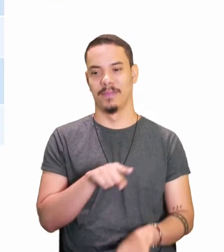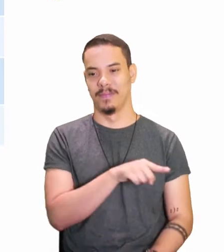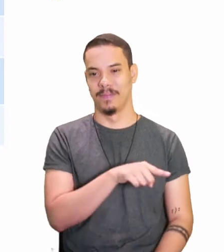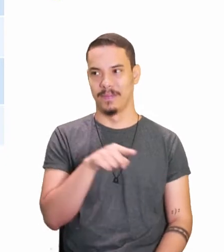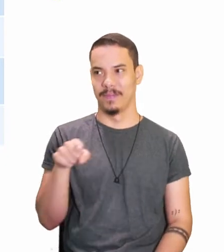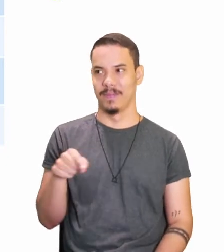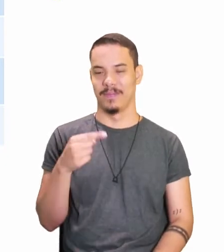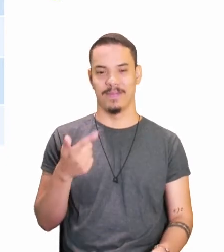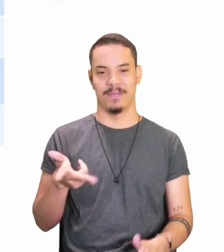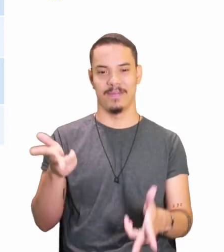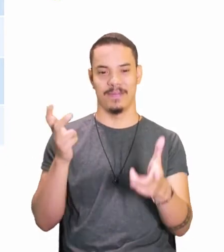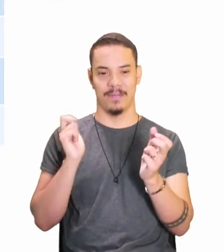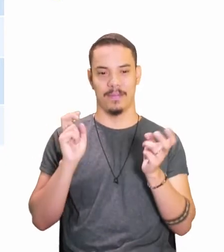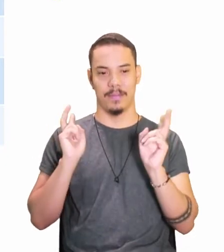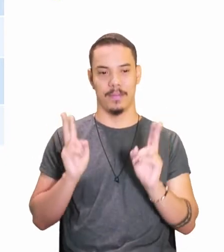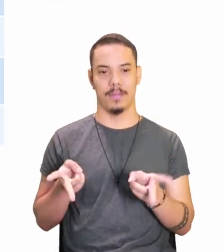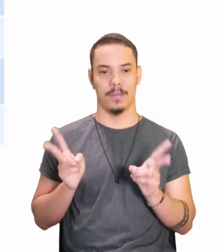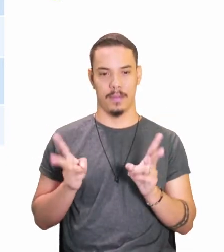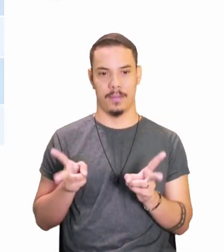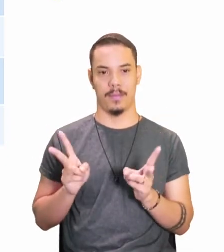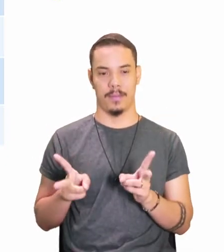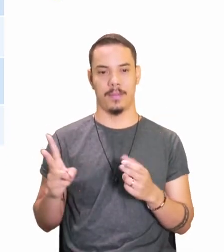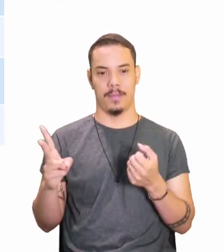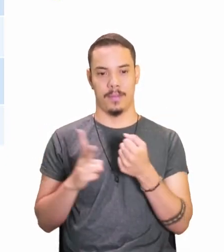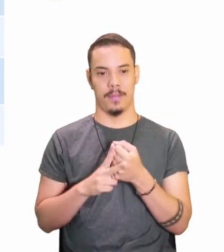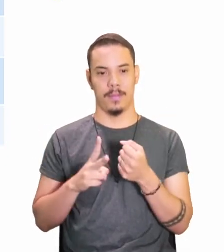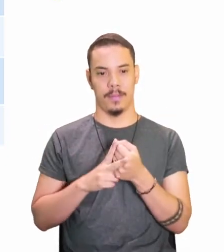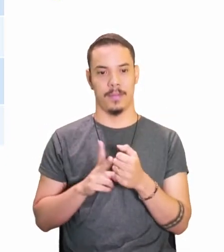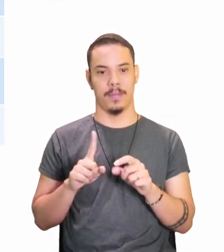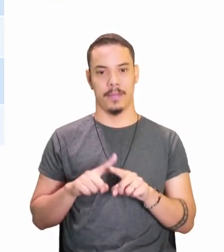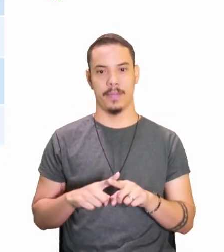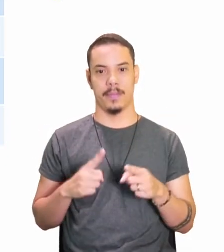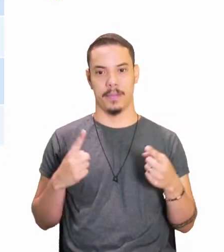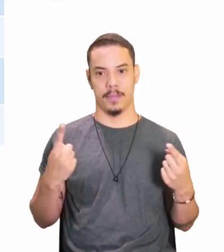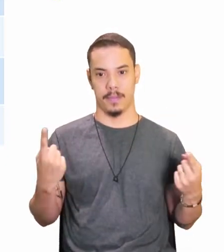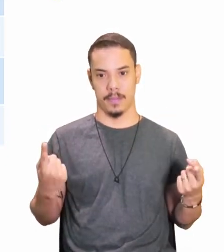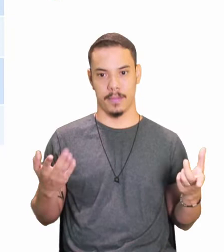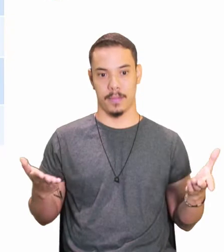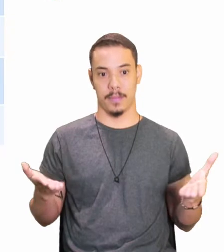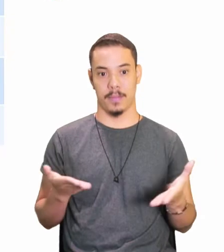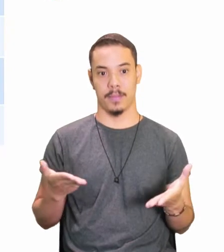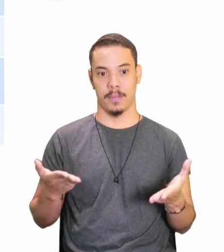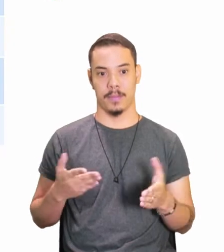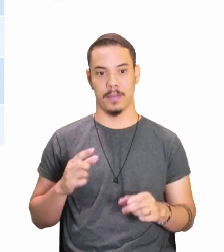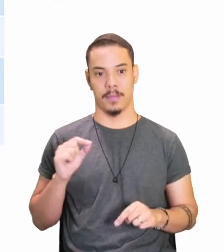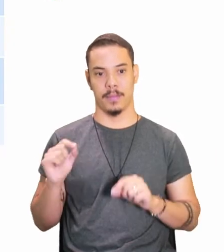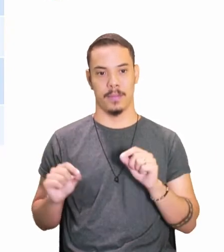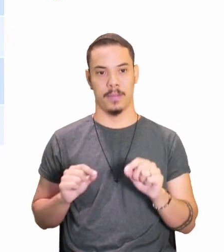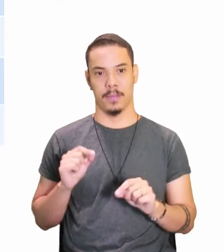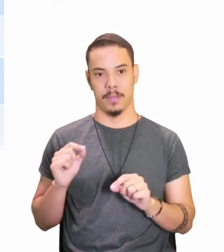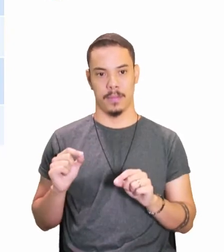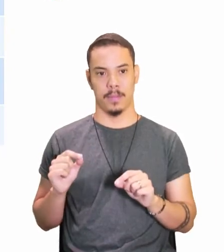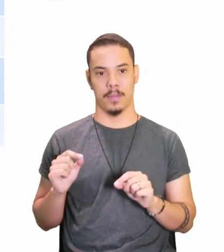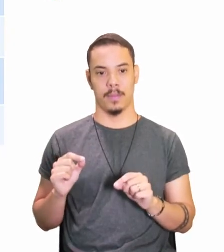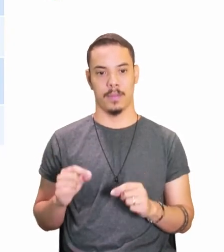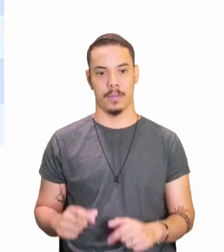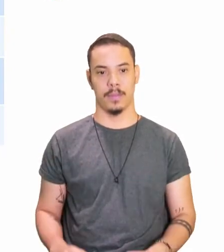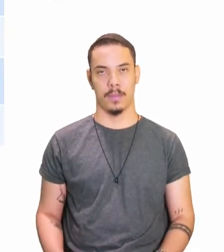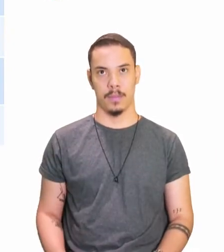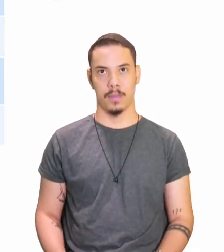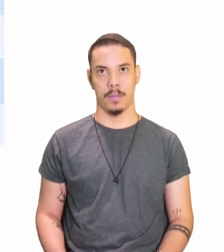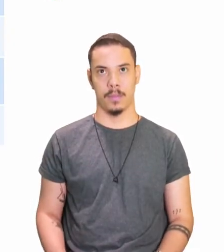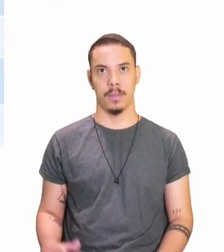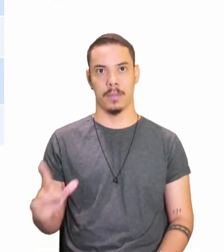mesmo verbo ir, mas agora, amadinho, o que que nós temos aqui, ó, ó, ele